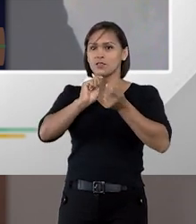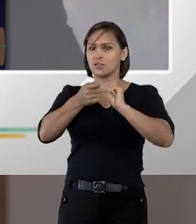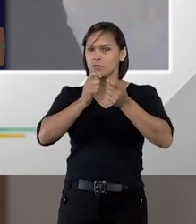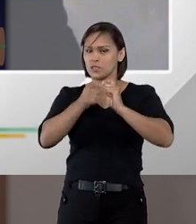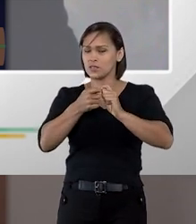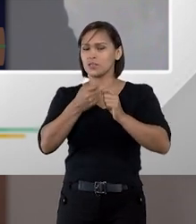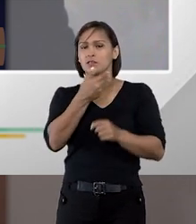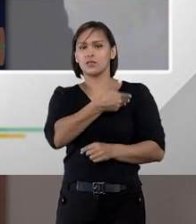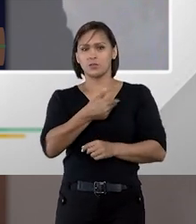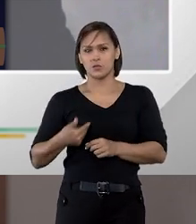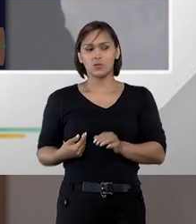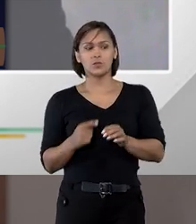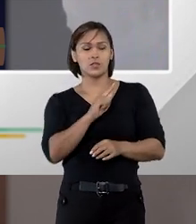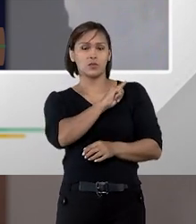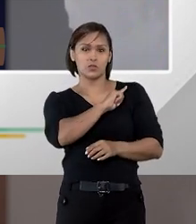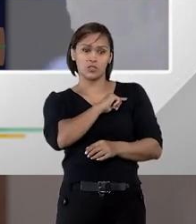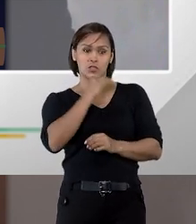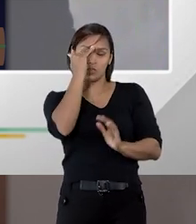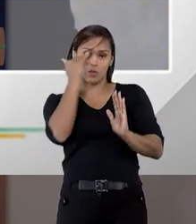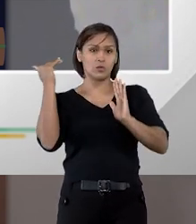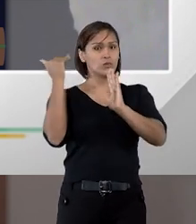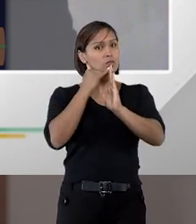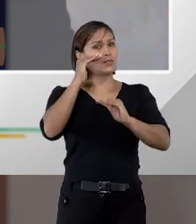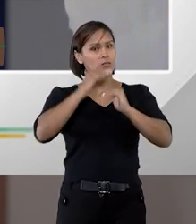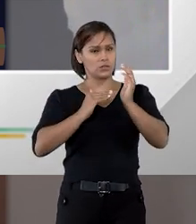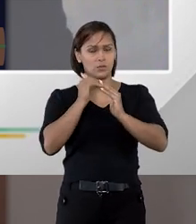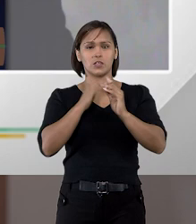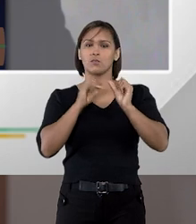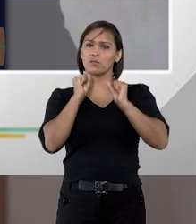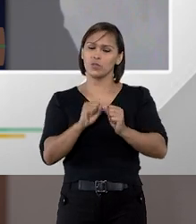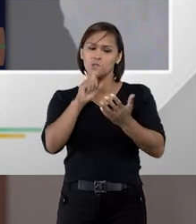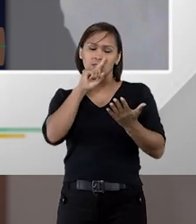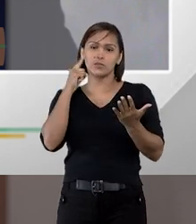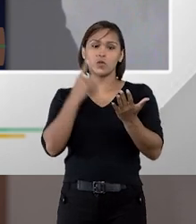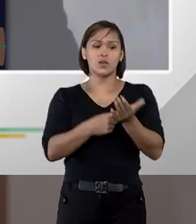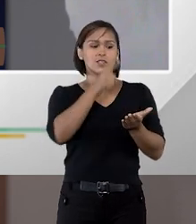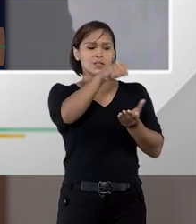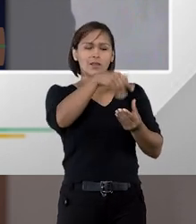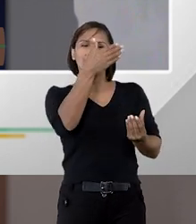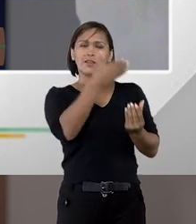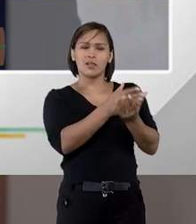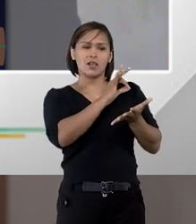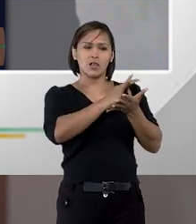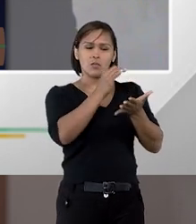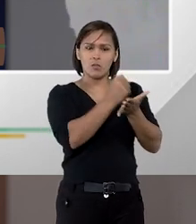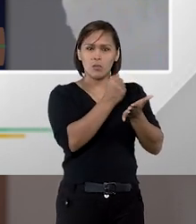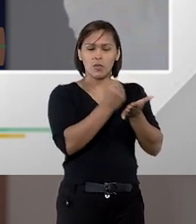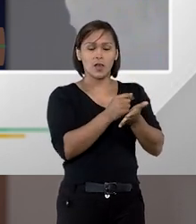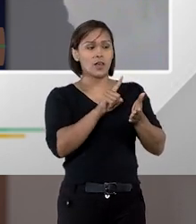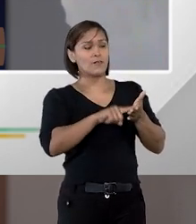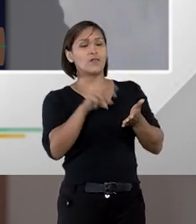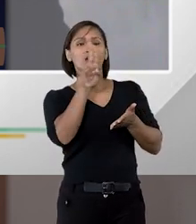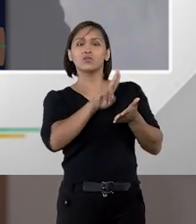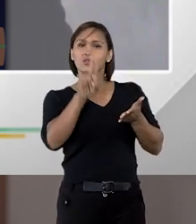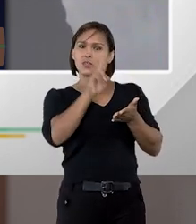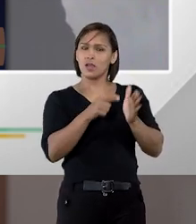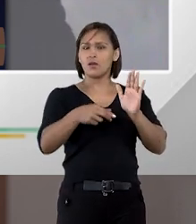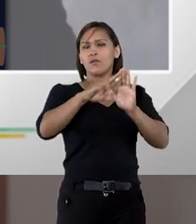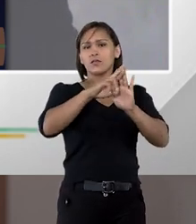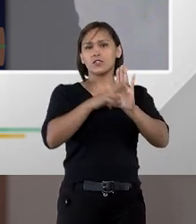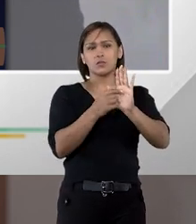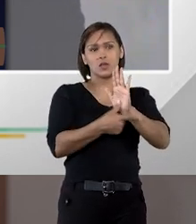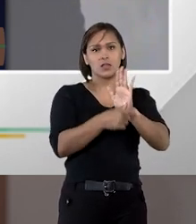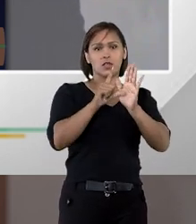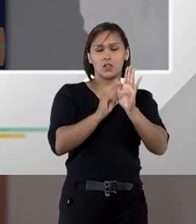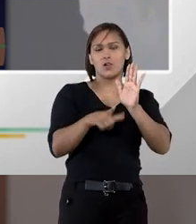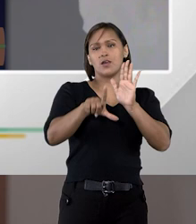da administração pública, o gestor, a autoridade competente, poderá decidir se naquele caso concreto vai utilizar o regime